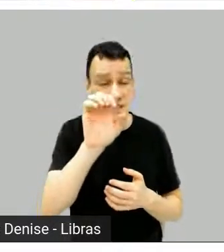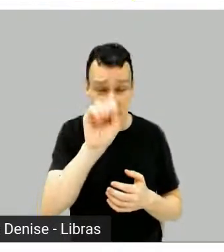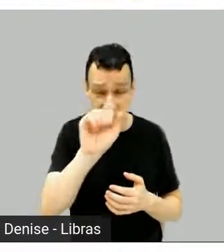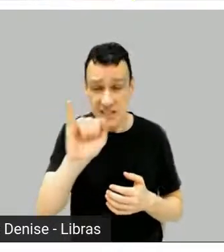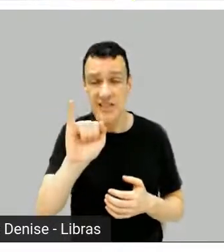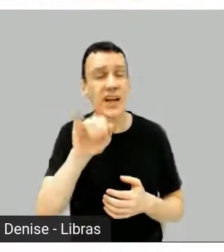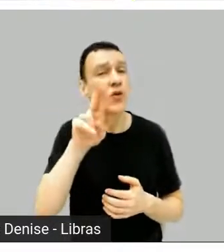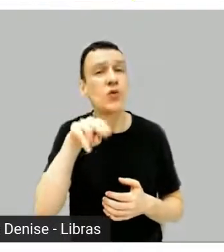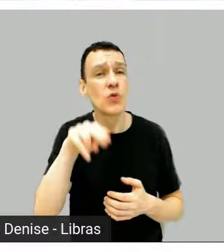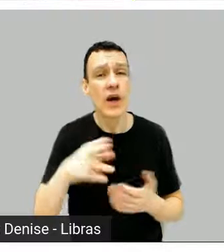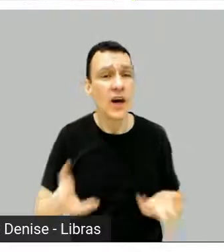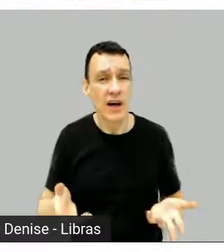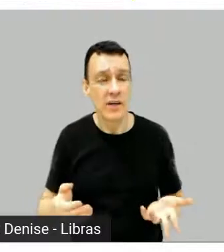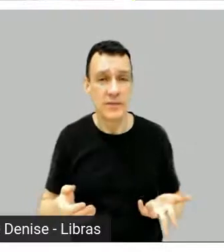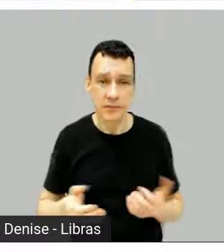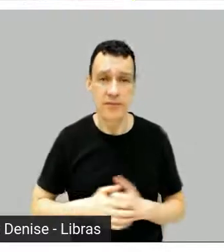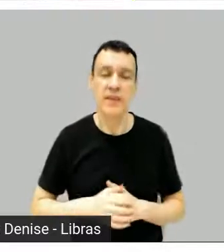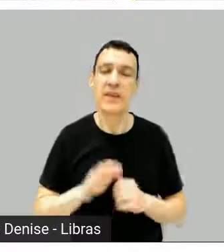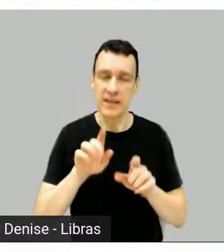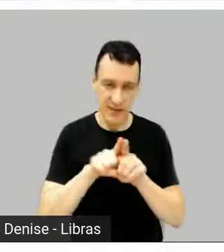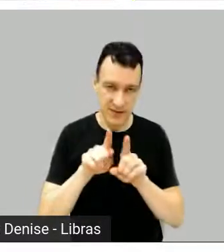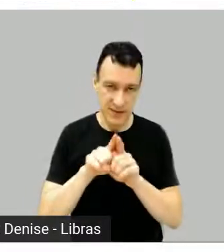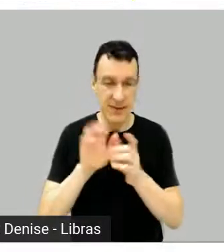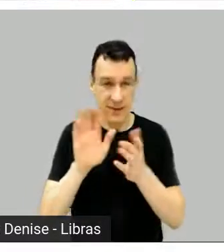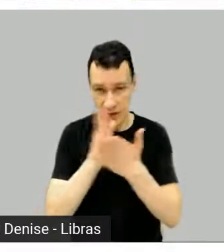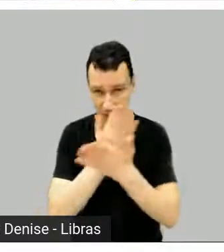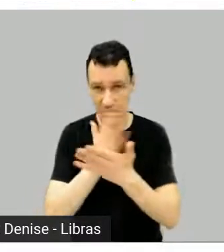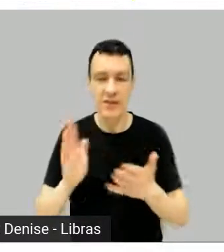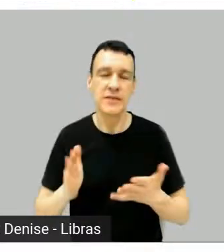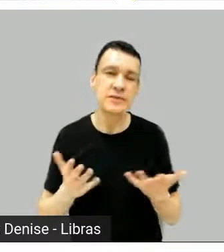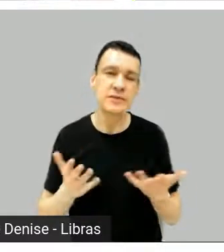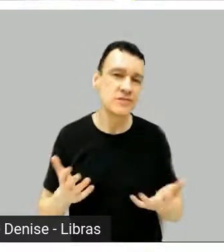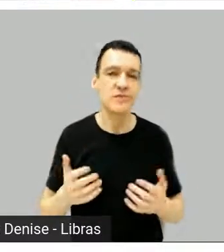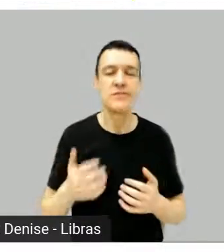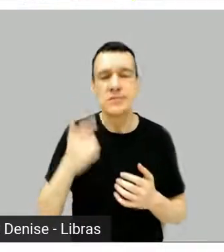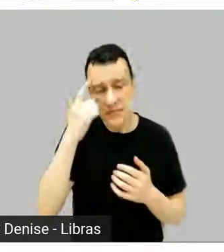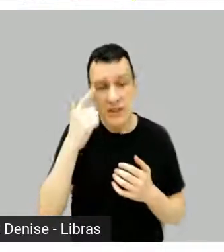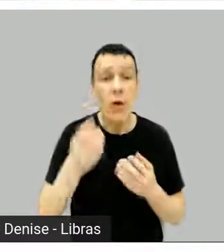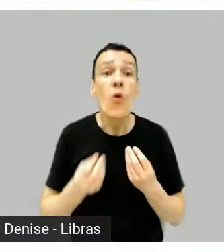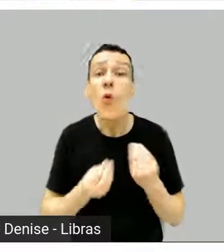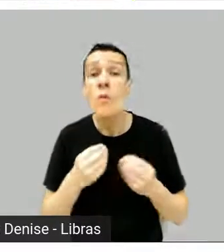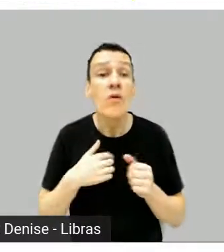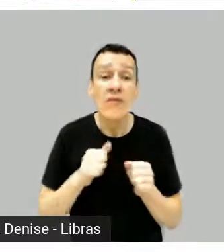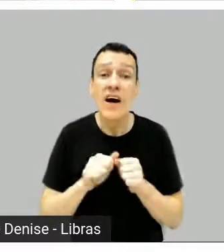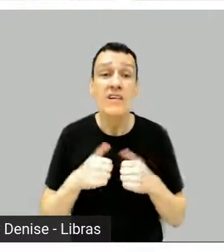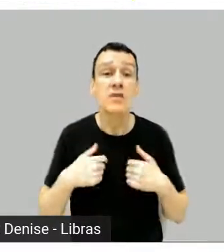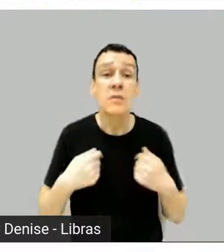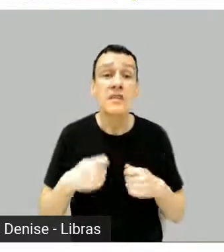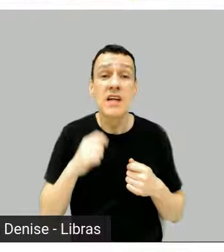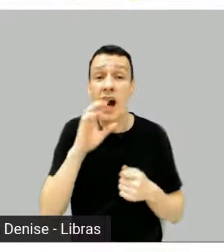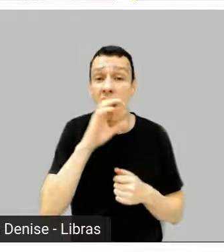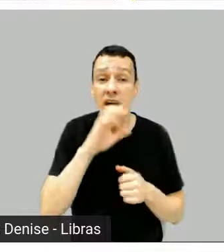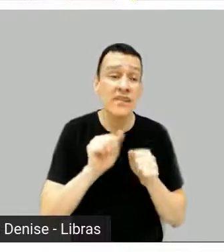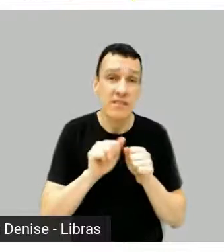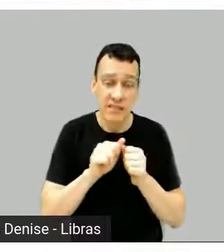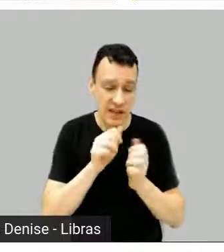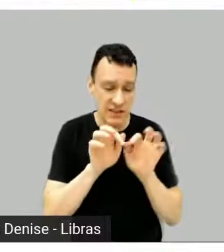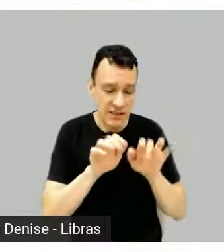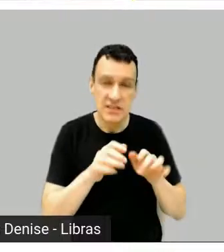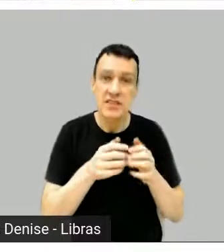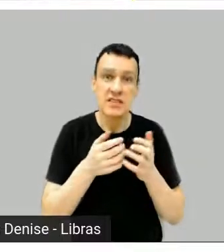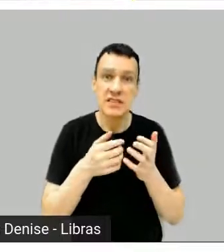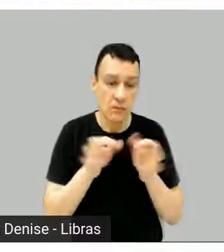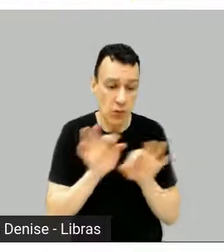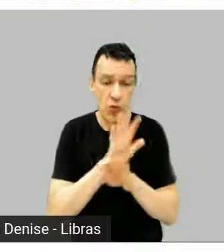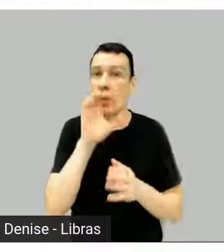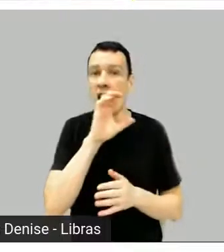pessoas estão preocupadas demais. Como é que eu faço para estar pronto isso aqui? Você primeiro precisa aprender a escrever. Tem que